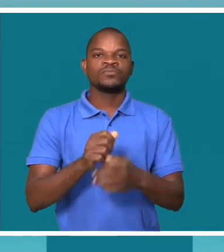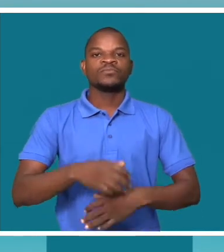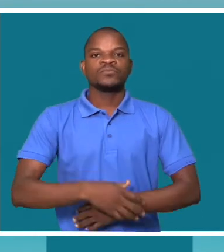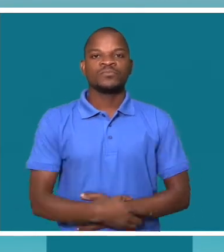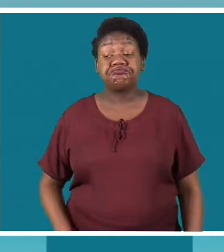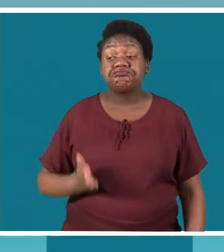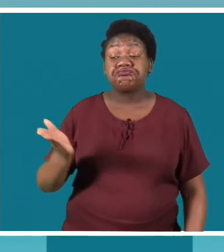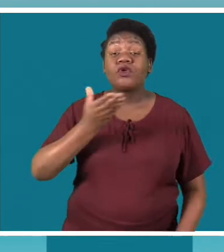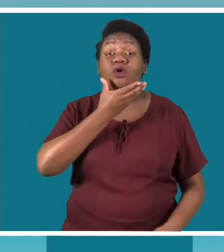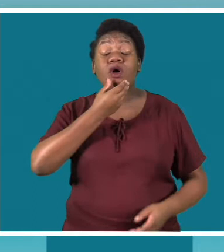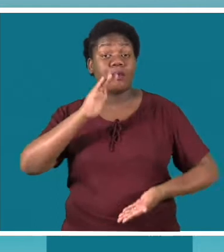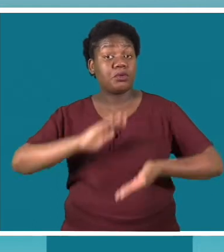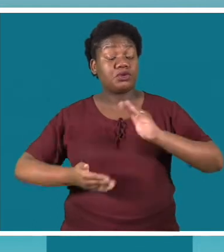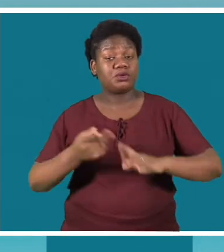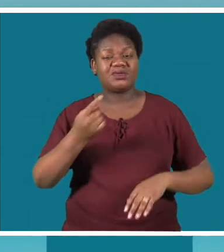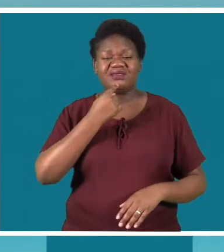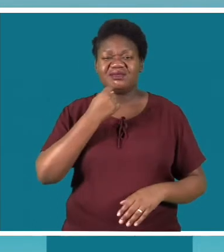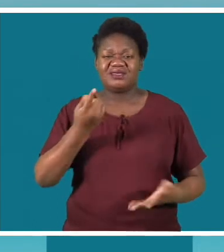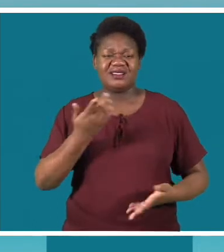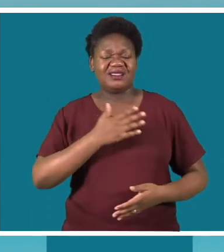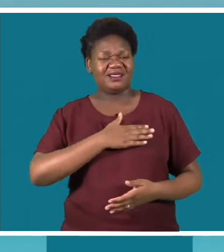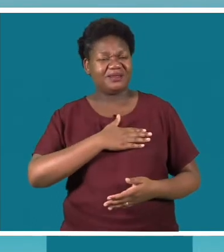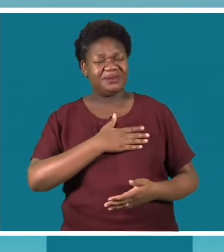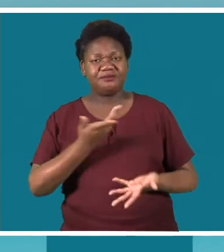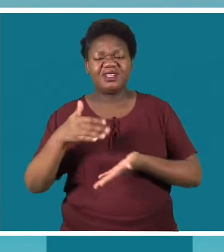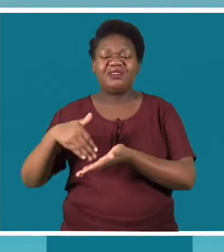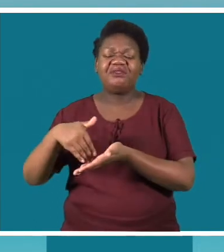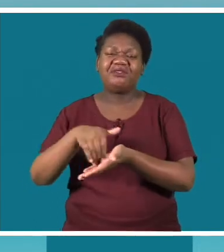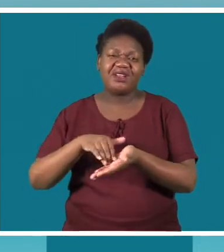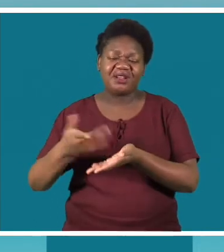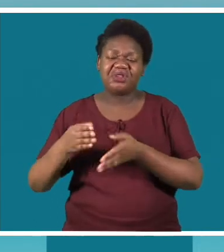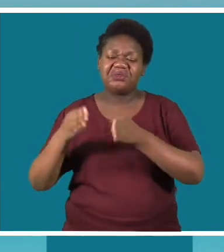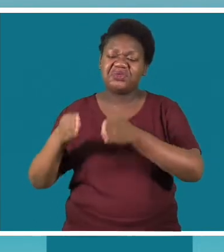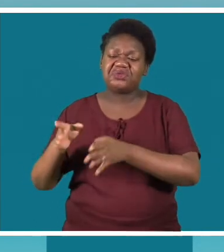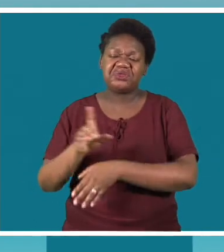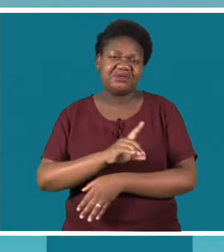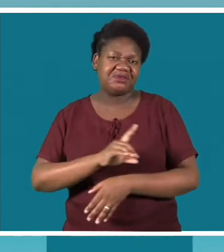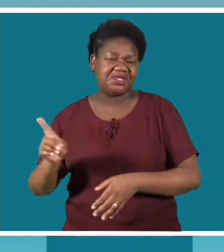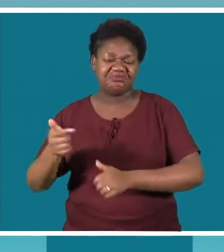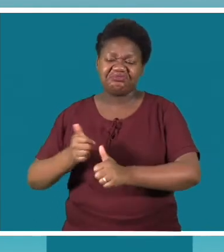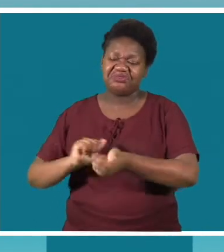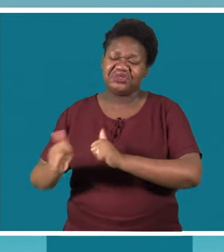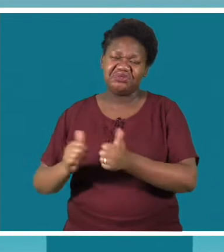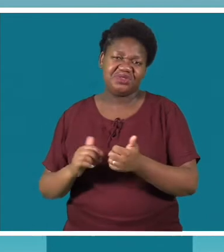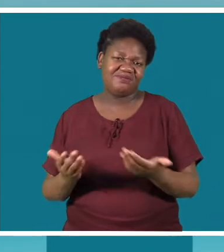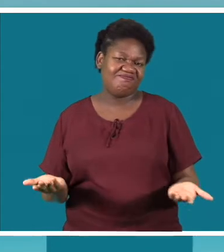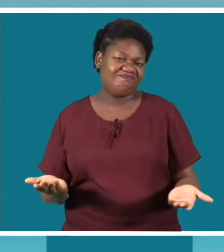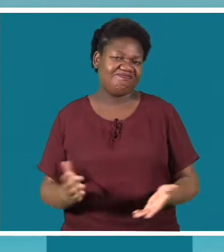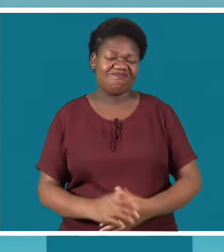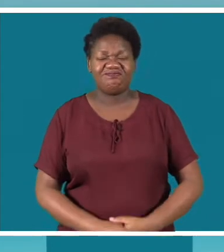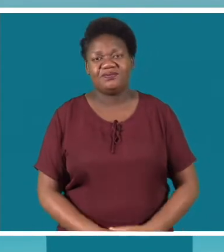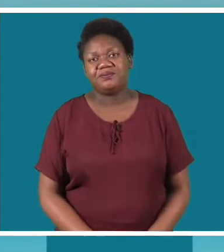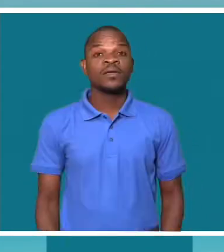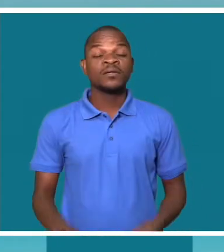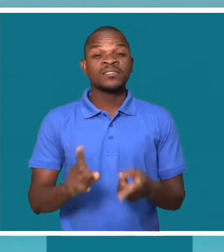desporto. Porém, Rodrigues lamenta a fraca participação de pessoas com deficiência em atividades